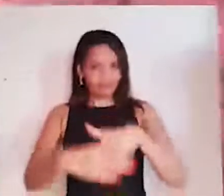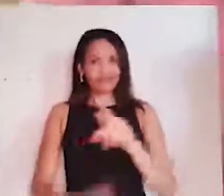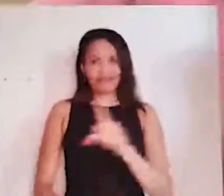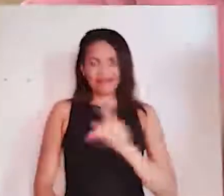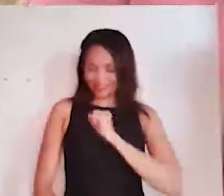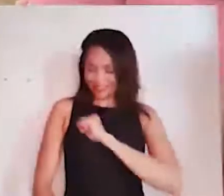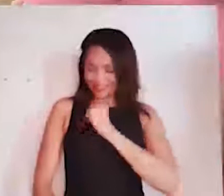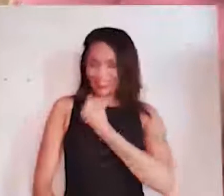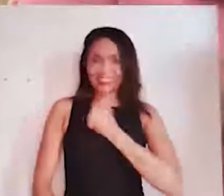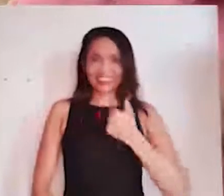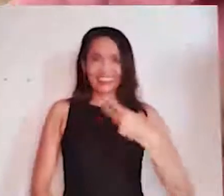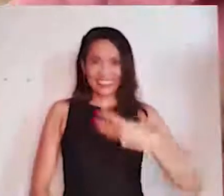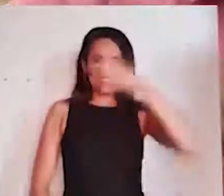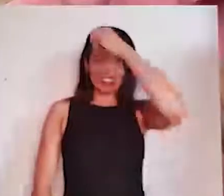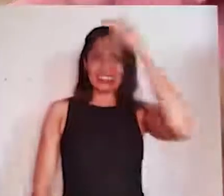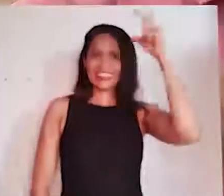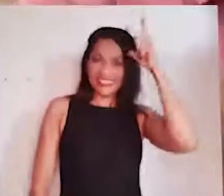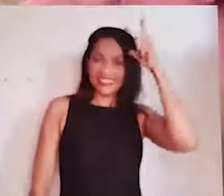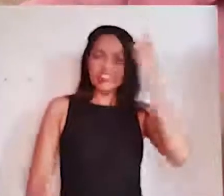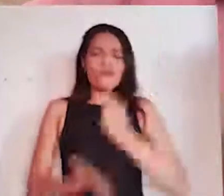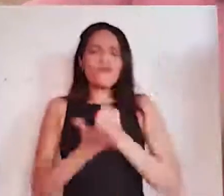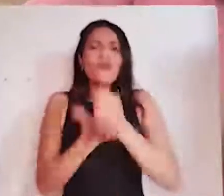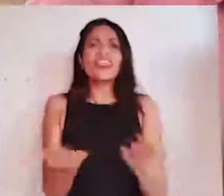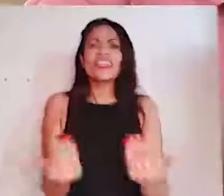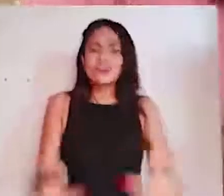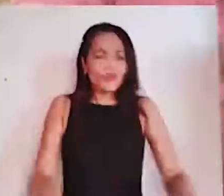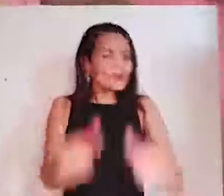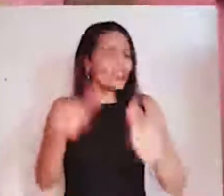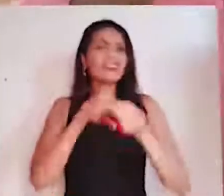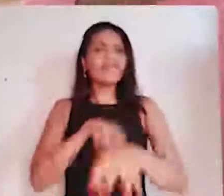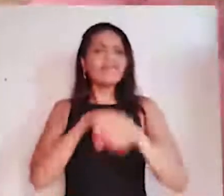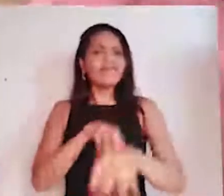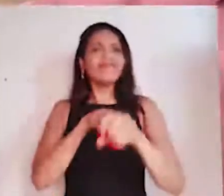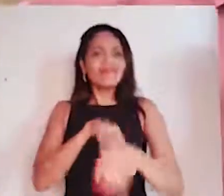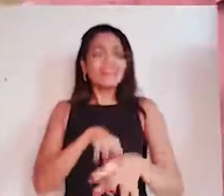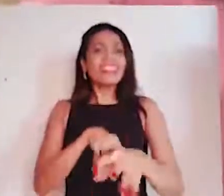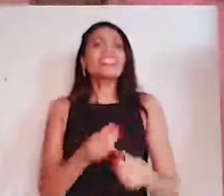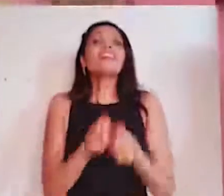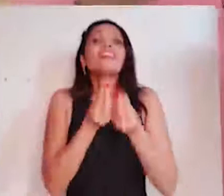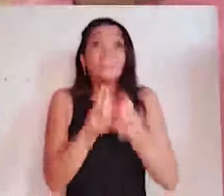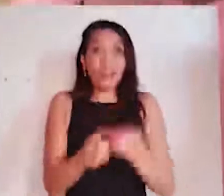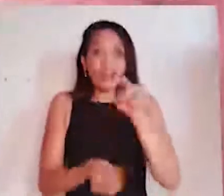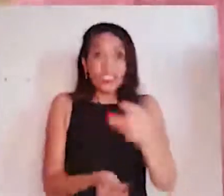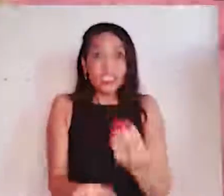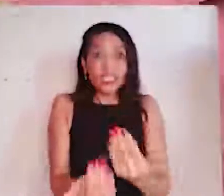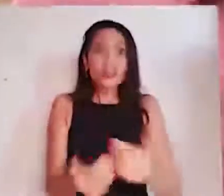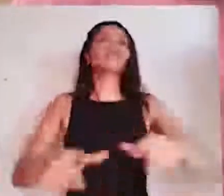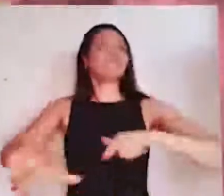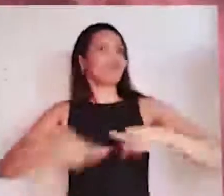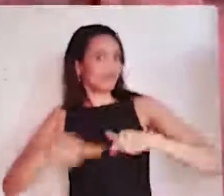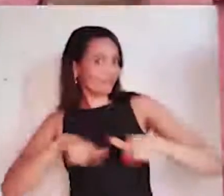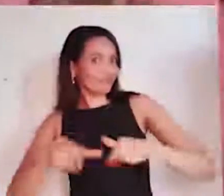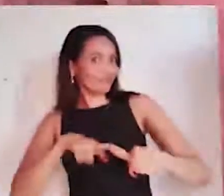15 de novembro, vote professor Silvano Prefeito 13 para cuidar da juventude, para melhorar a educação